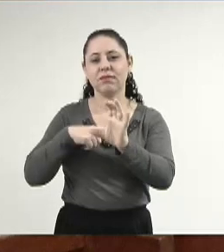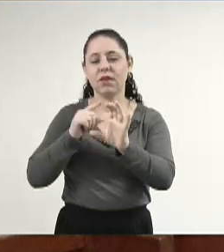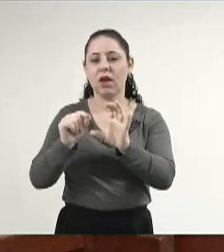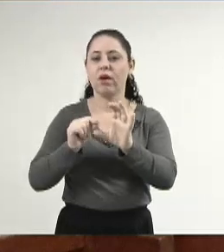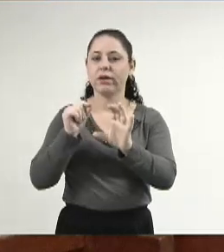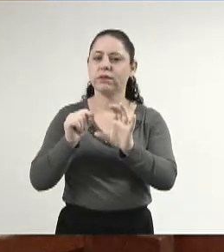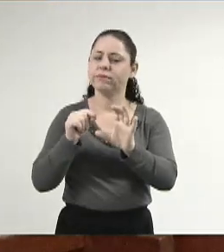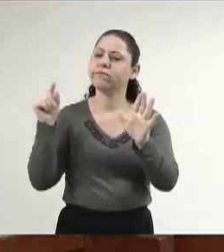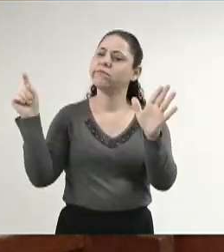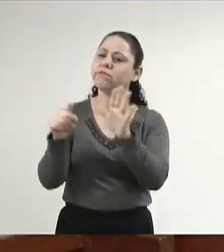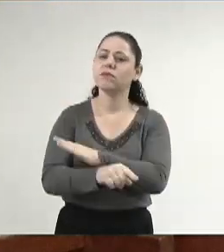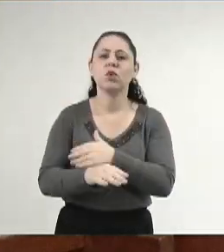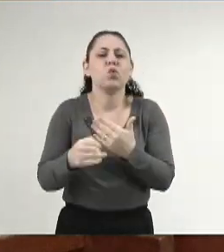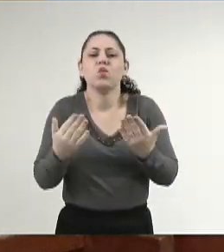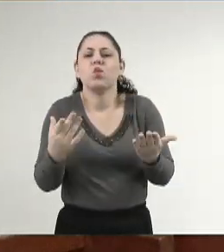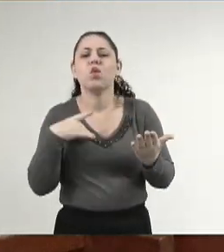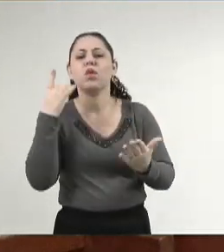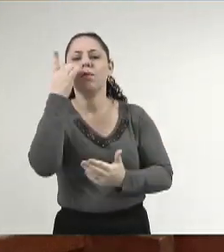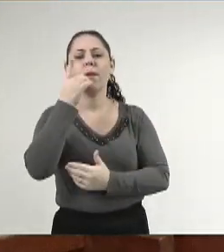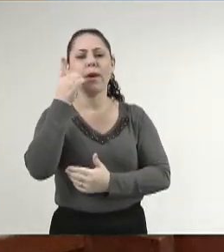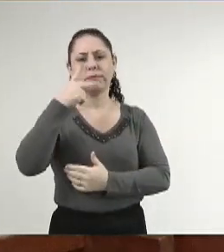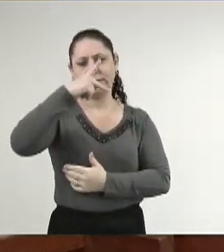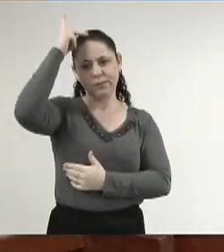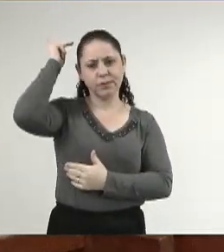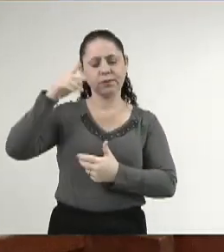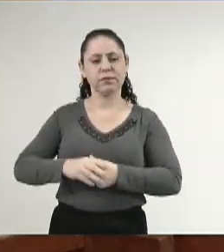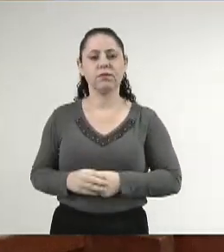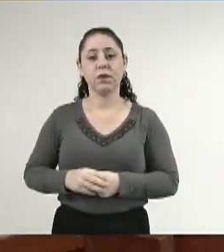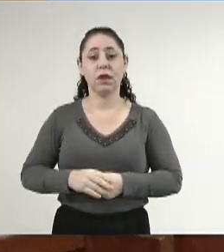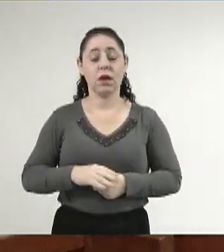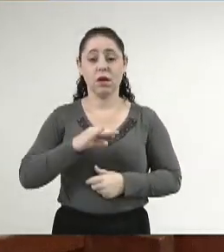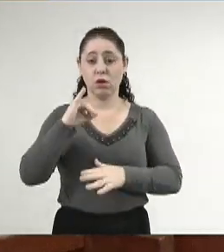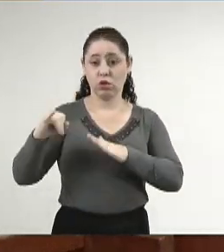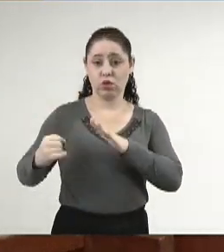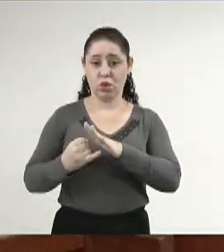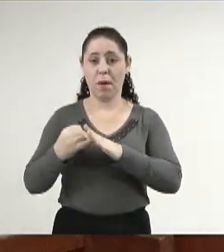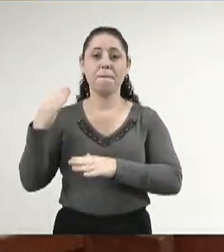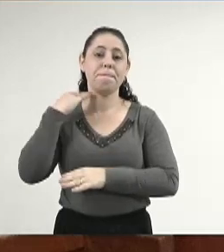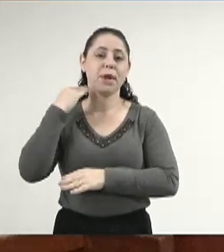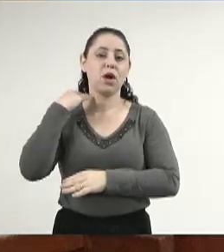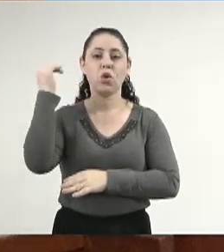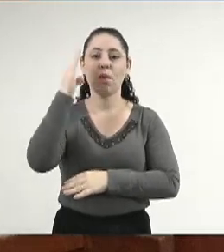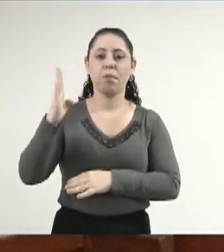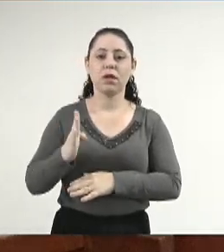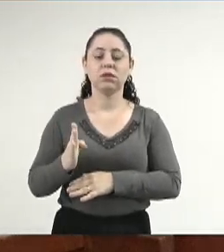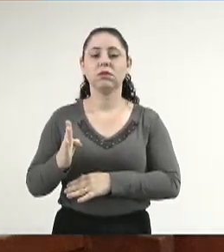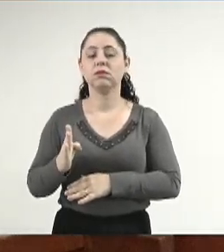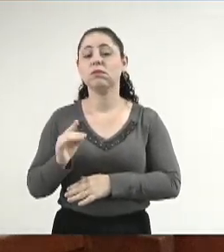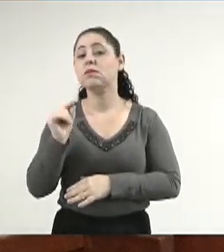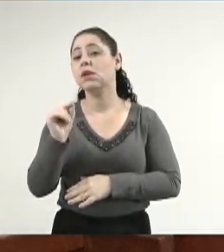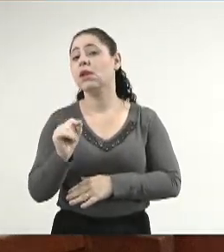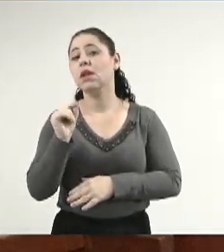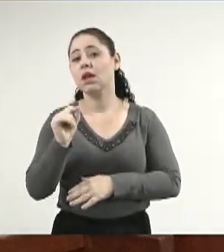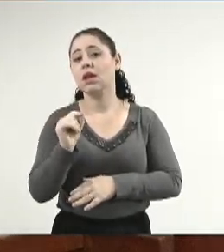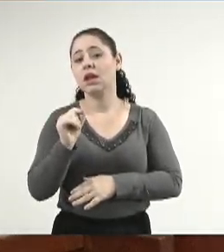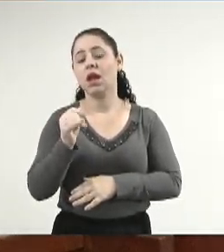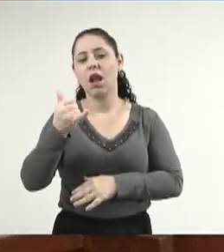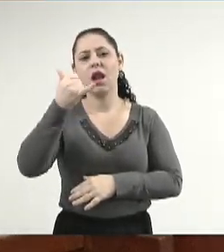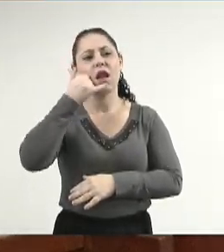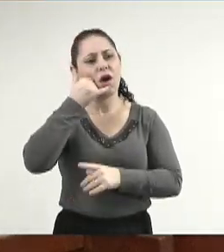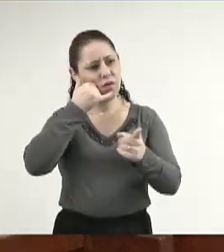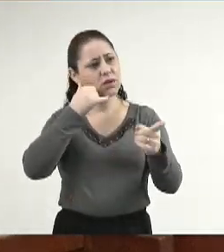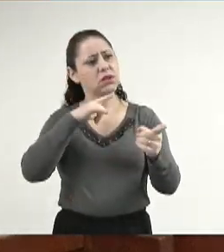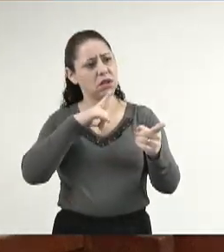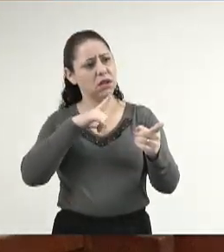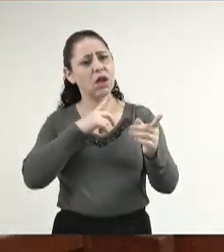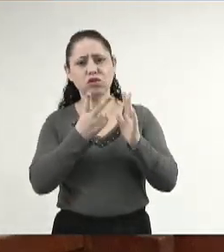perguntar, qual é, deputado Paulo Corrêa, a instituição bancária deste país que te liga dizendo, olha,